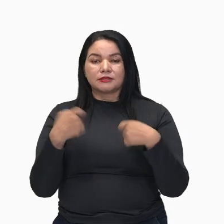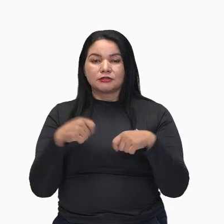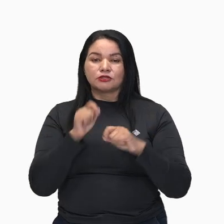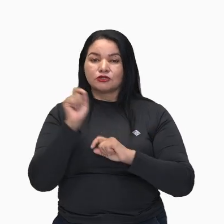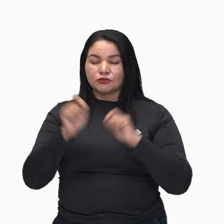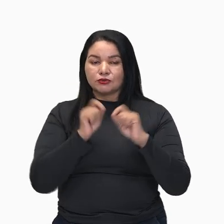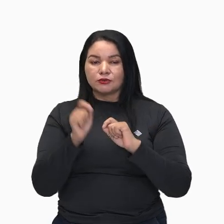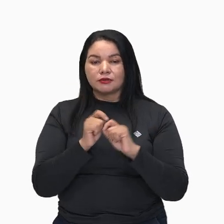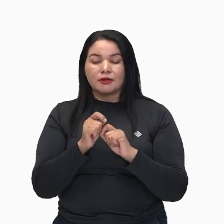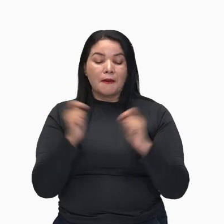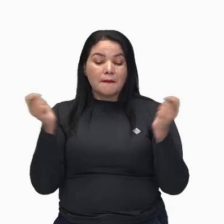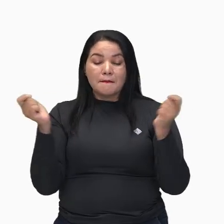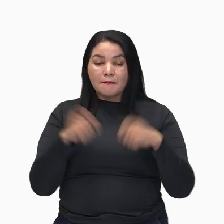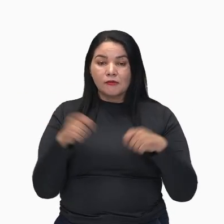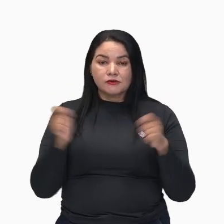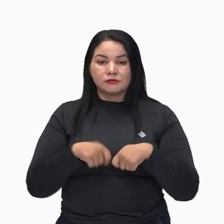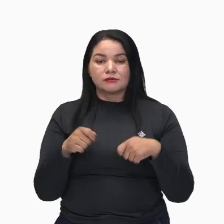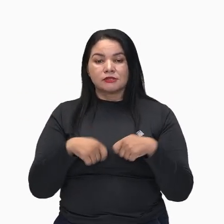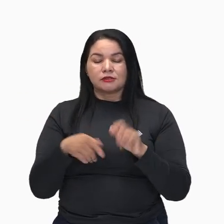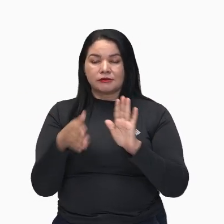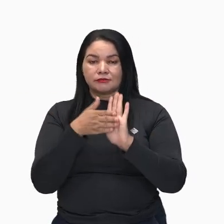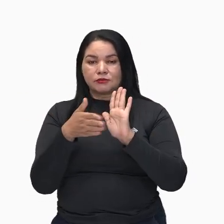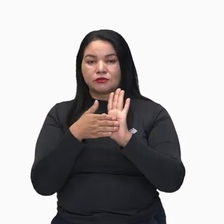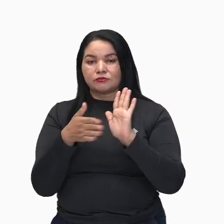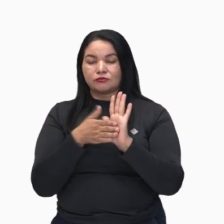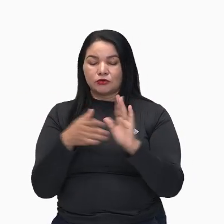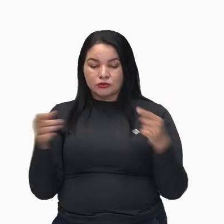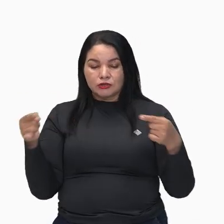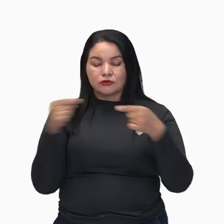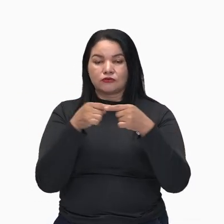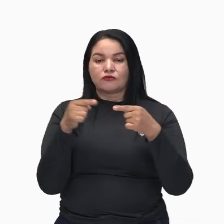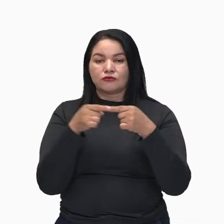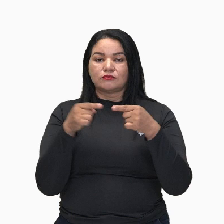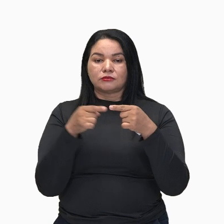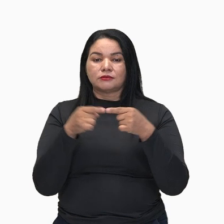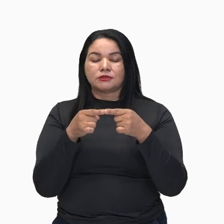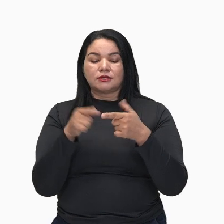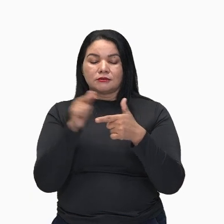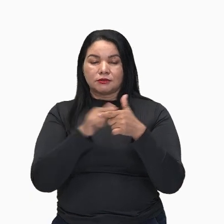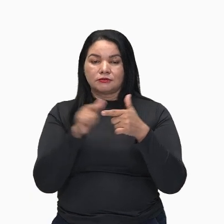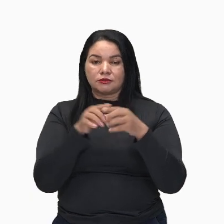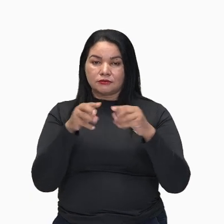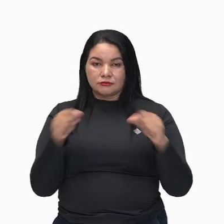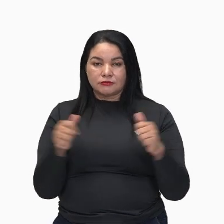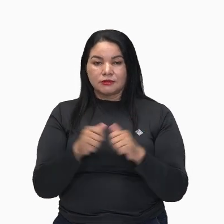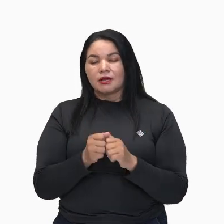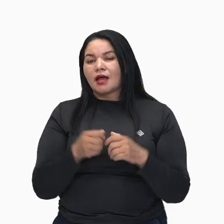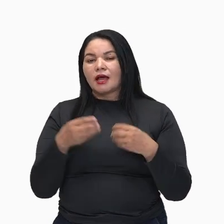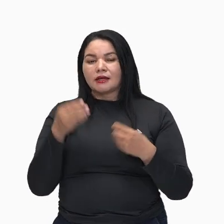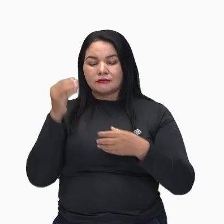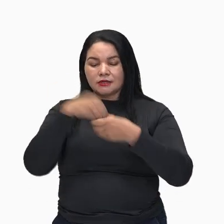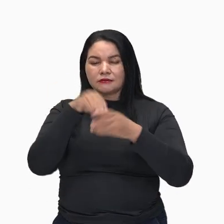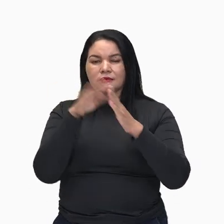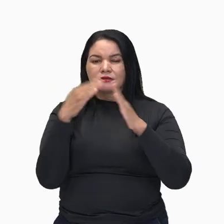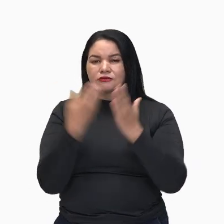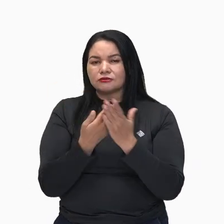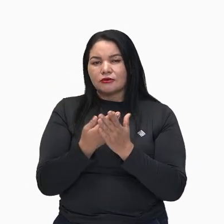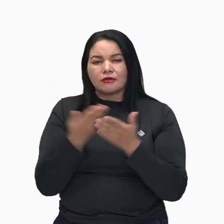tornar possível essa proposta para essa solução. E como fazer isso na escola? Promovendo palestras e aulas